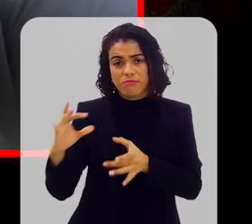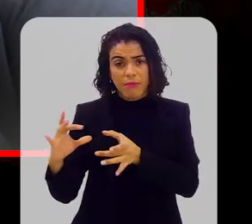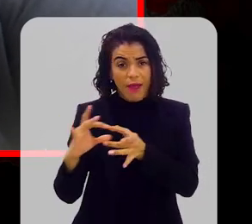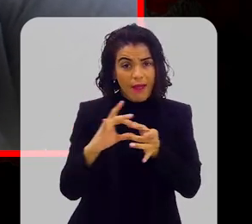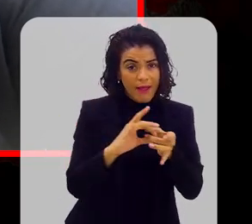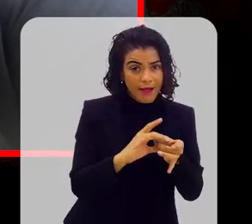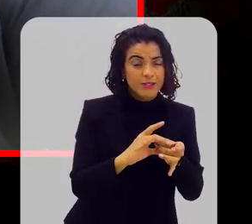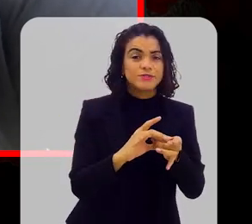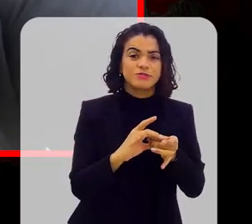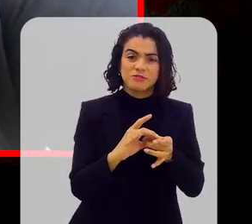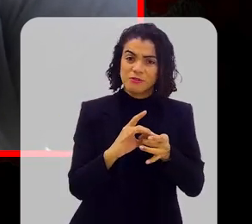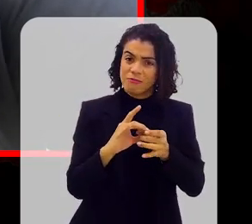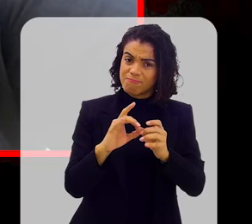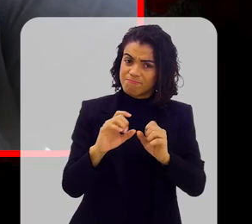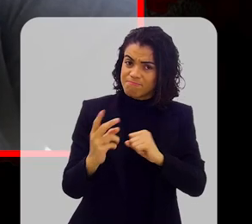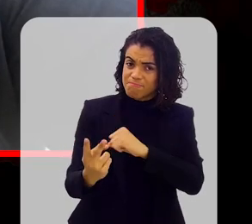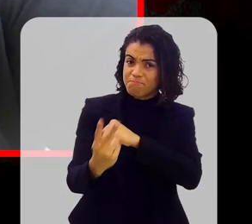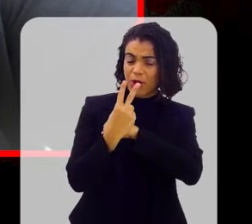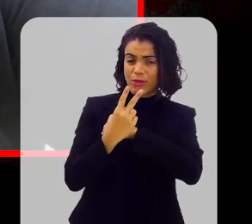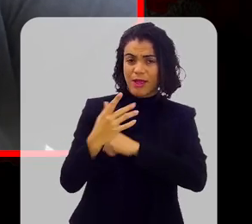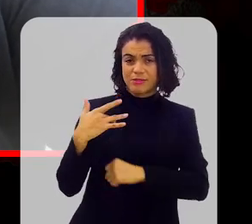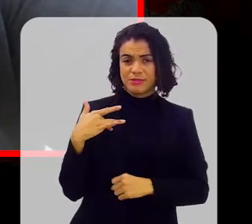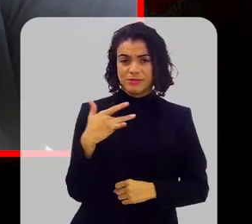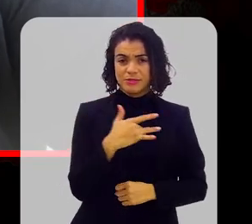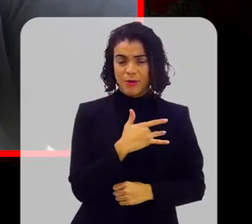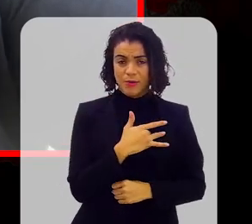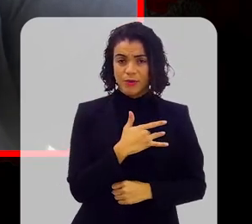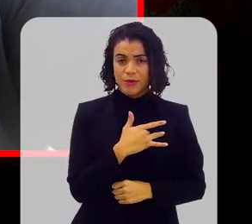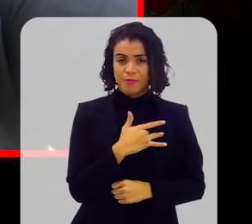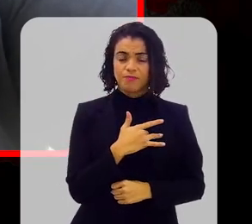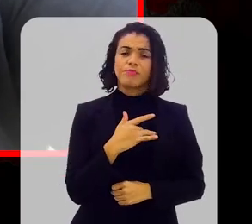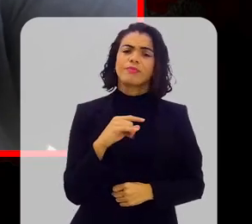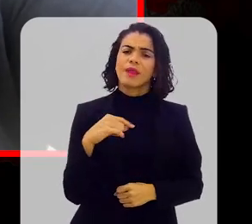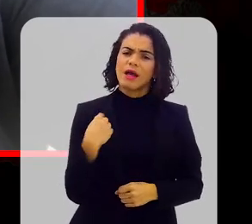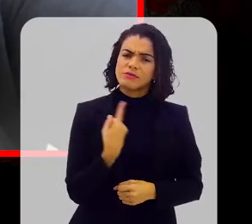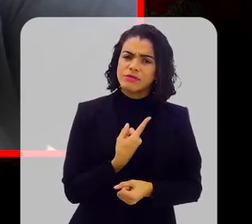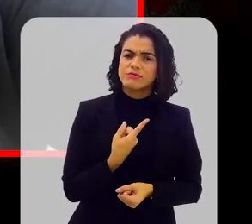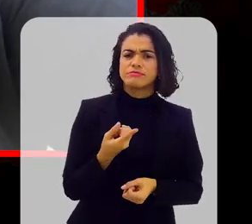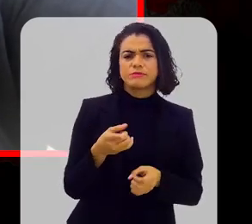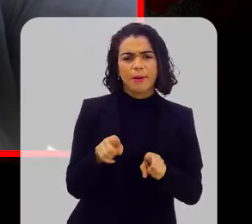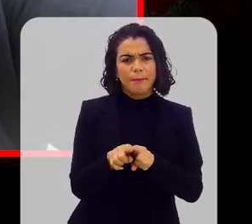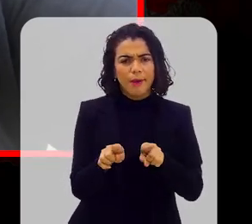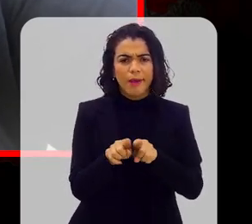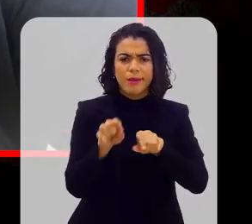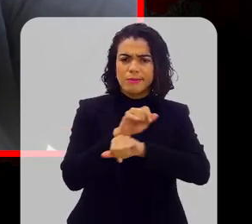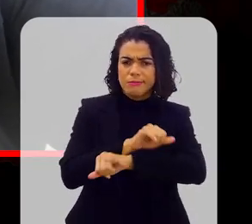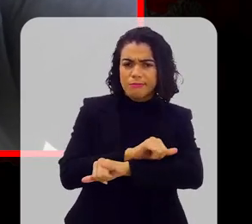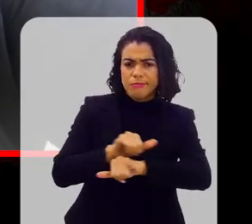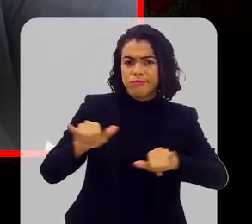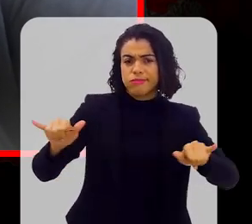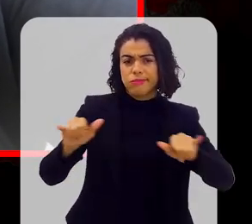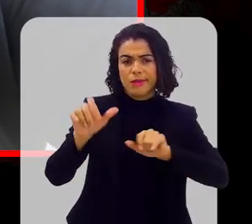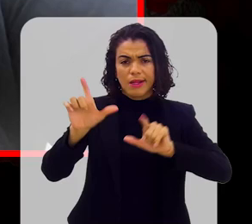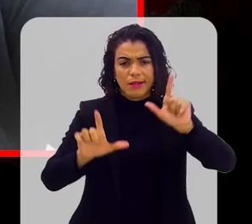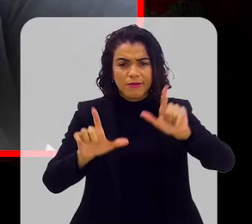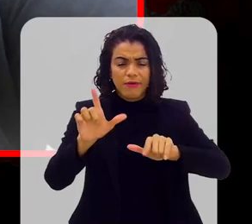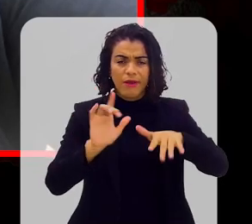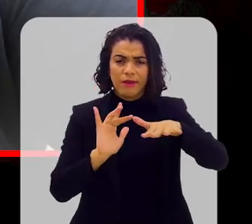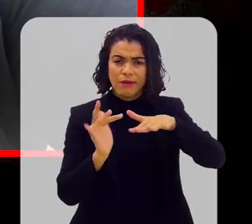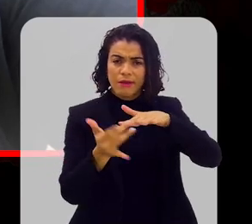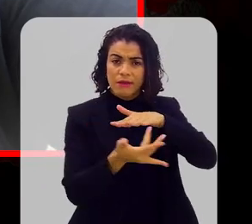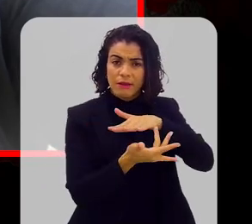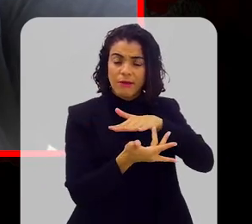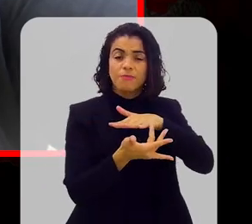também está relacionado a um fator protetor. A gente estressa muito, até na mídia mesmo, como você sabe,